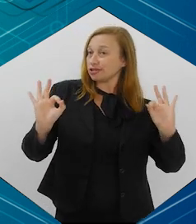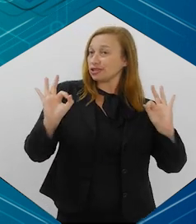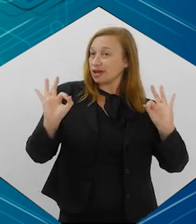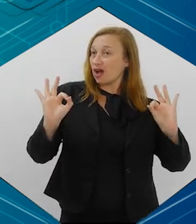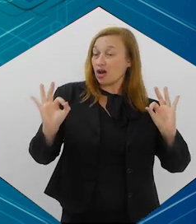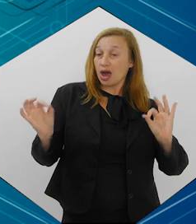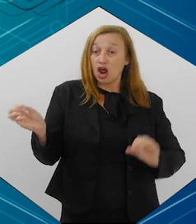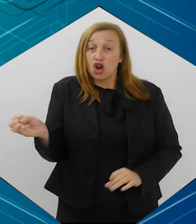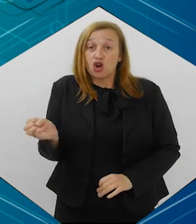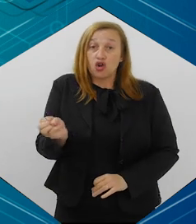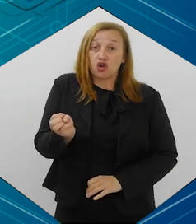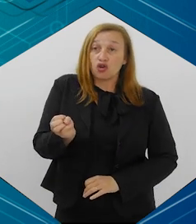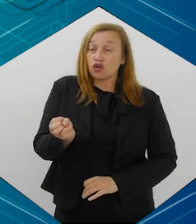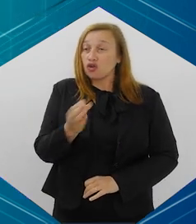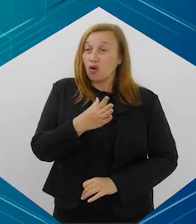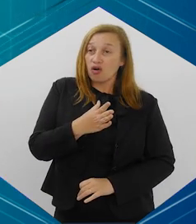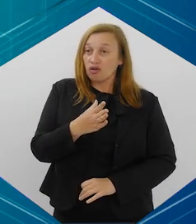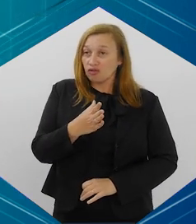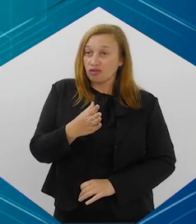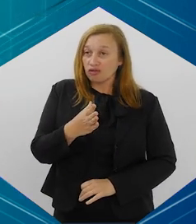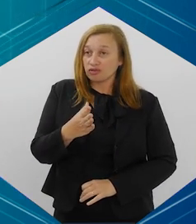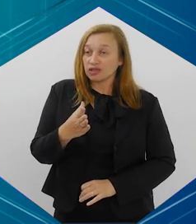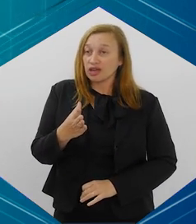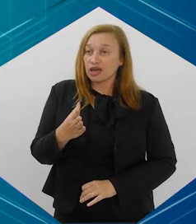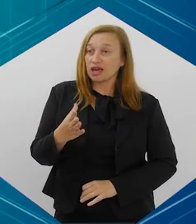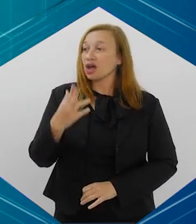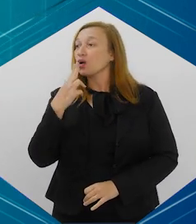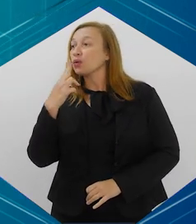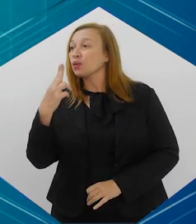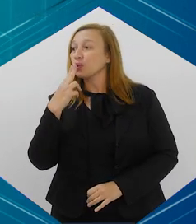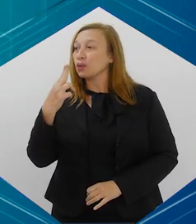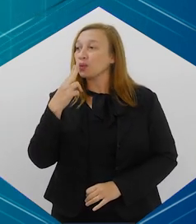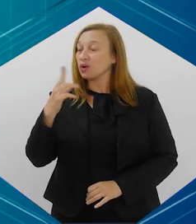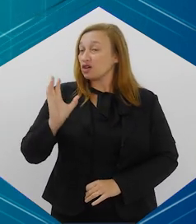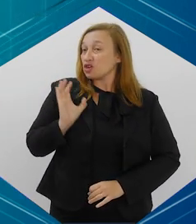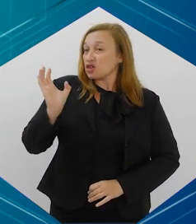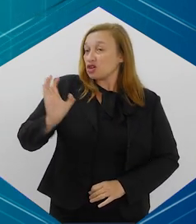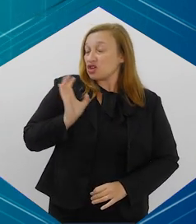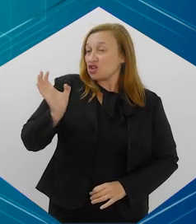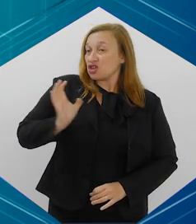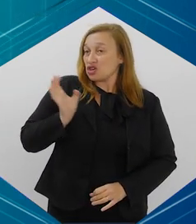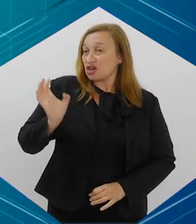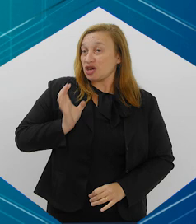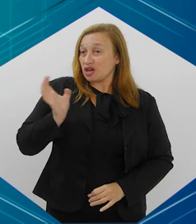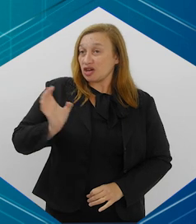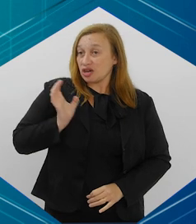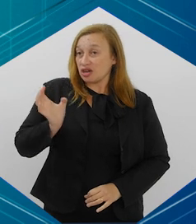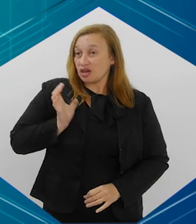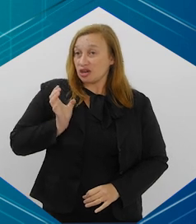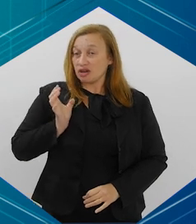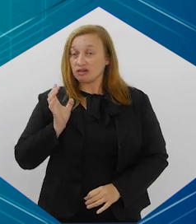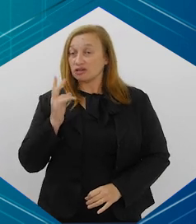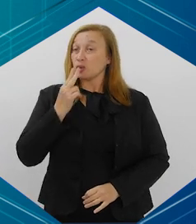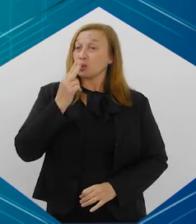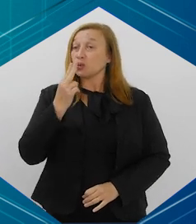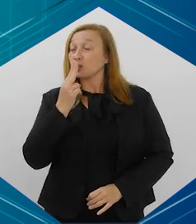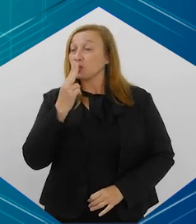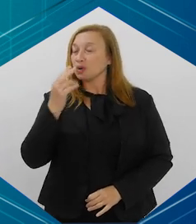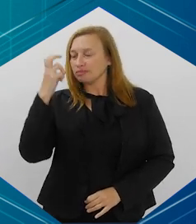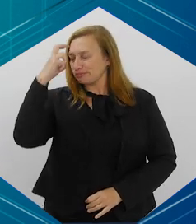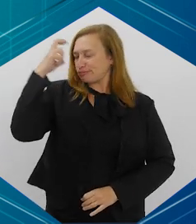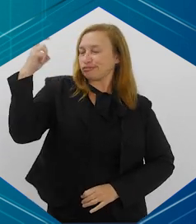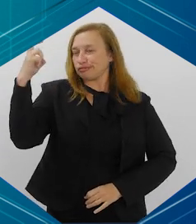status ter aquele cigarro, x ou y, né? Um pegava mais para a aventura, outro pegava mais para aquela coisa da erudição, do